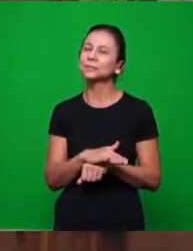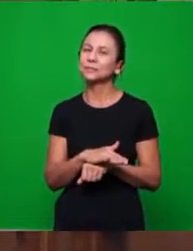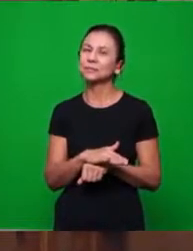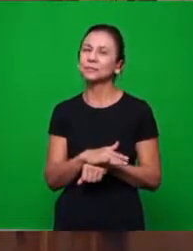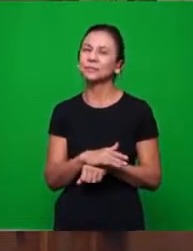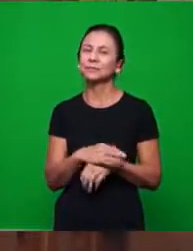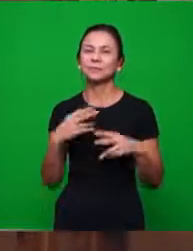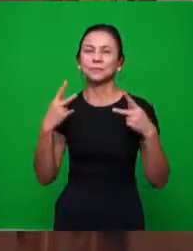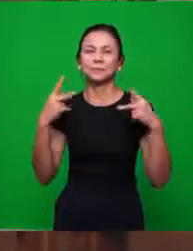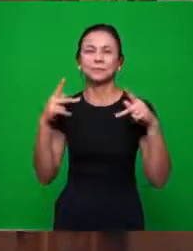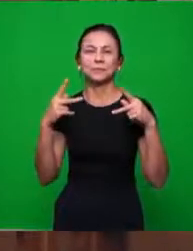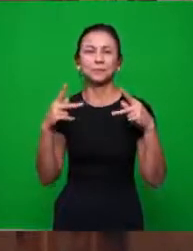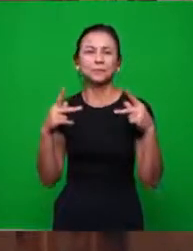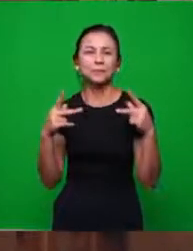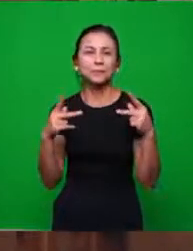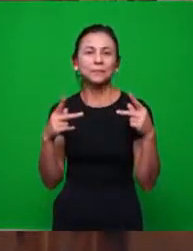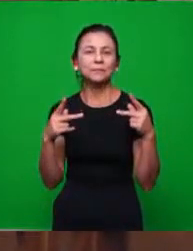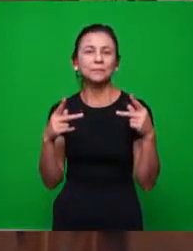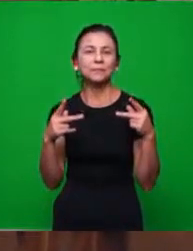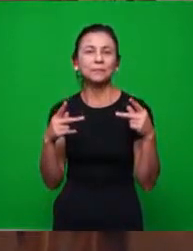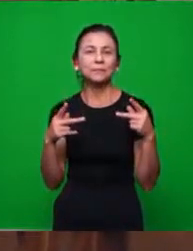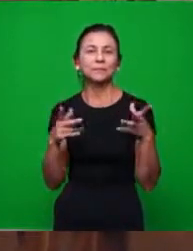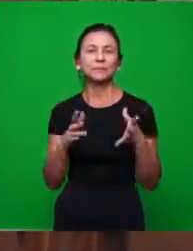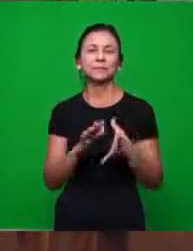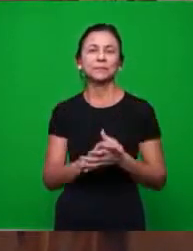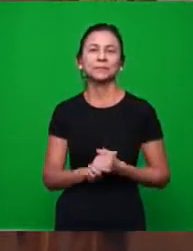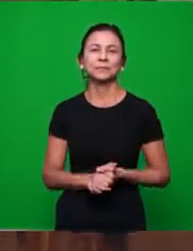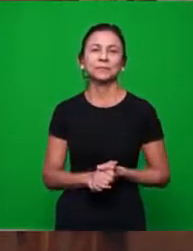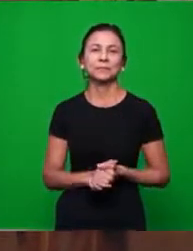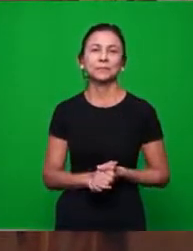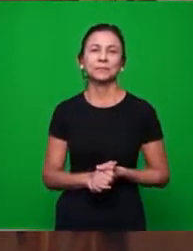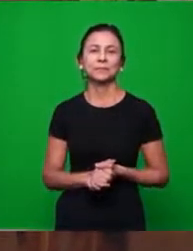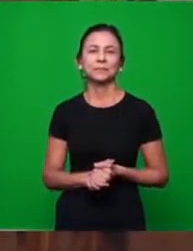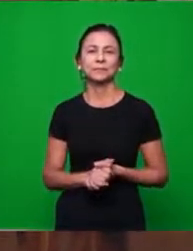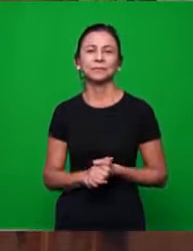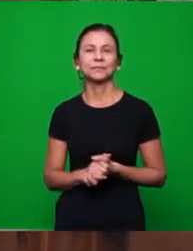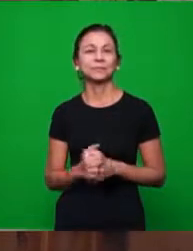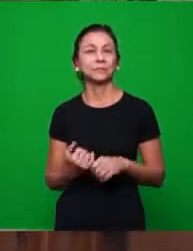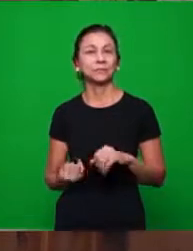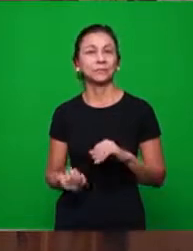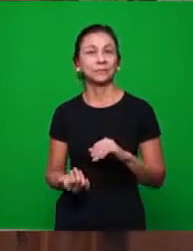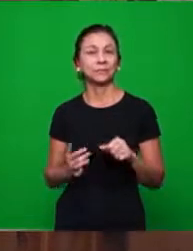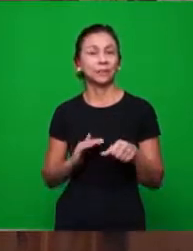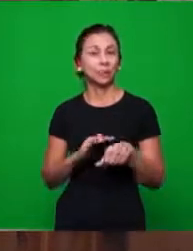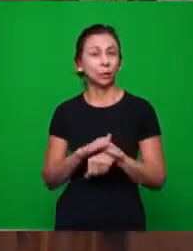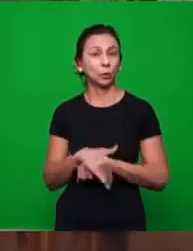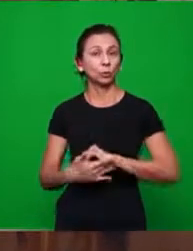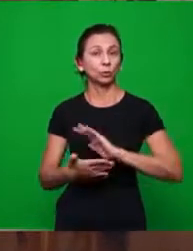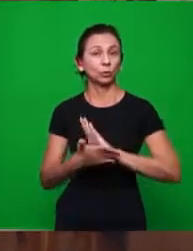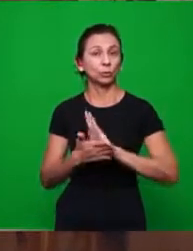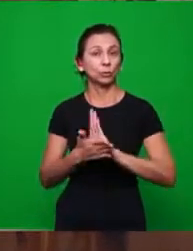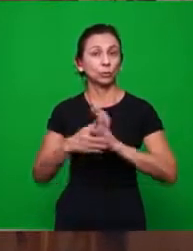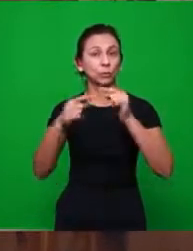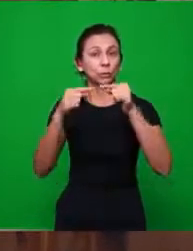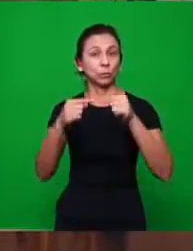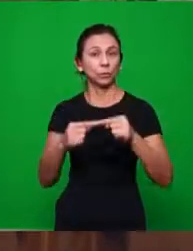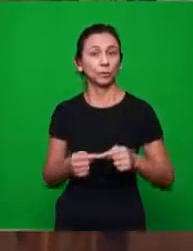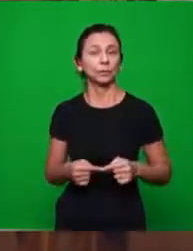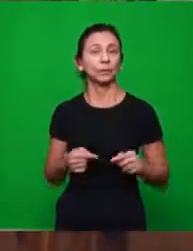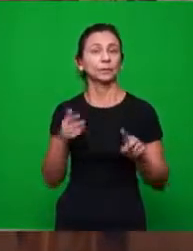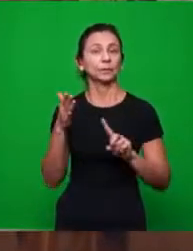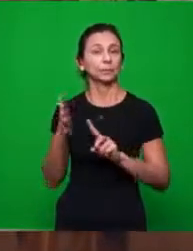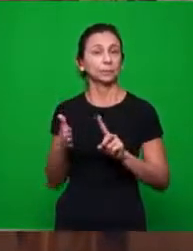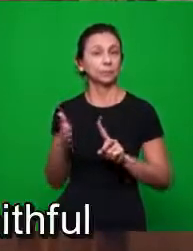pregado com aqueles louvores da noite que são importantes acompanhados pela igreja